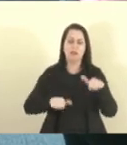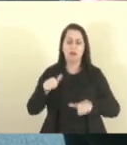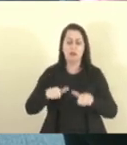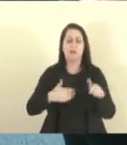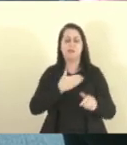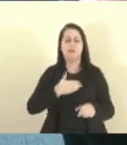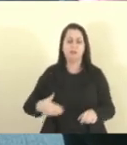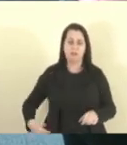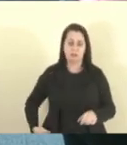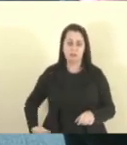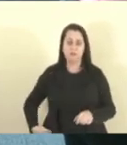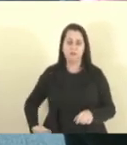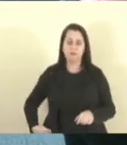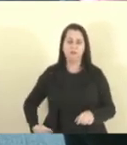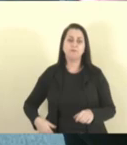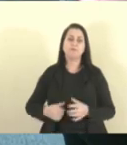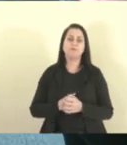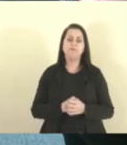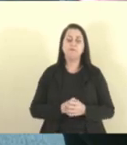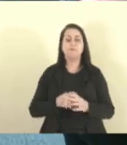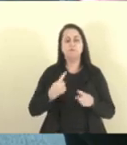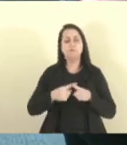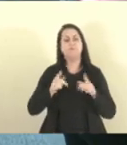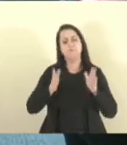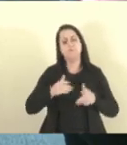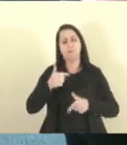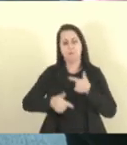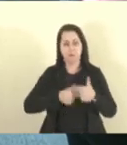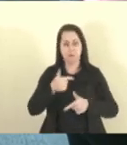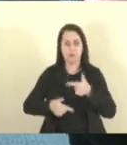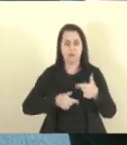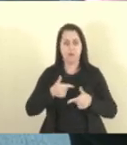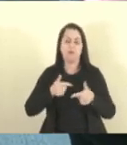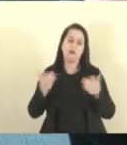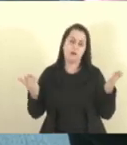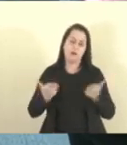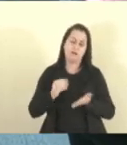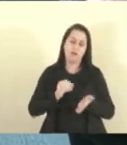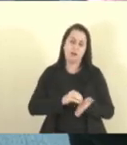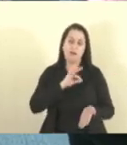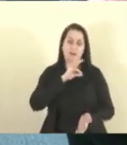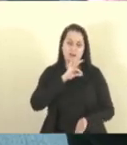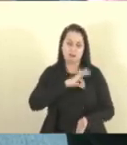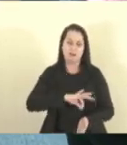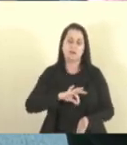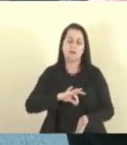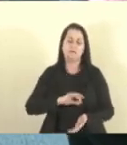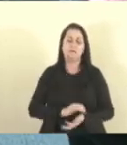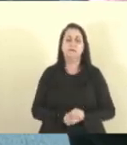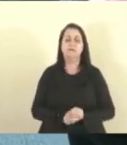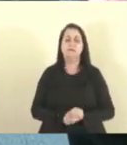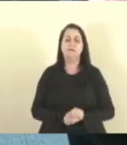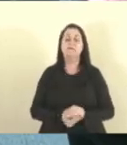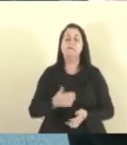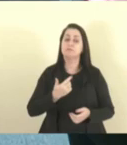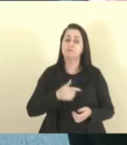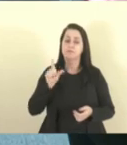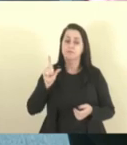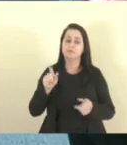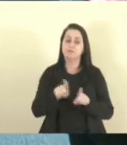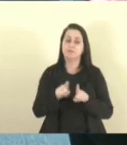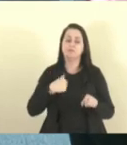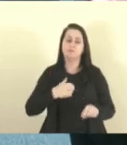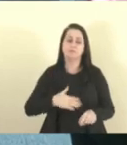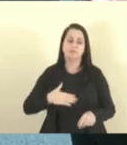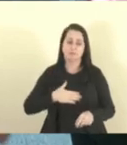governo, pelo serviço já prestado, que eles recebam essa gratificação. E outro ponto que eu gostaria